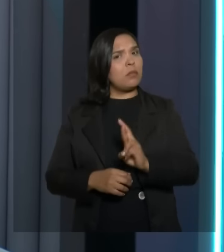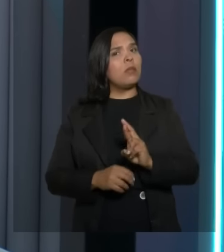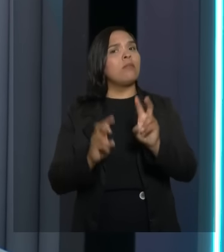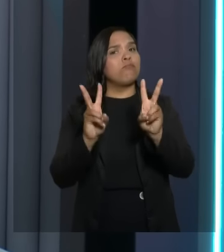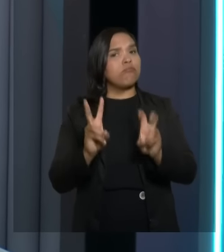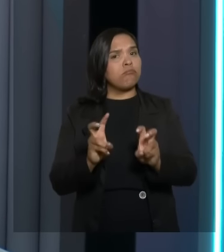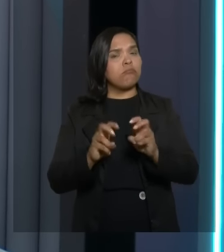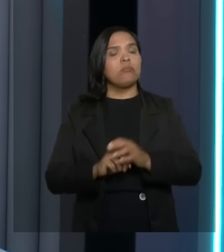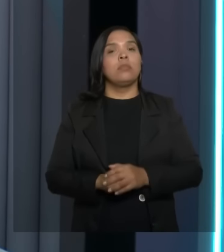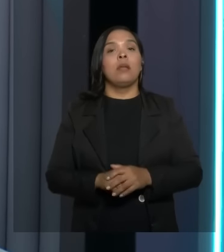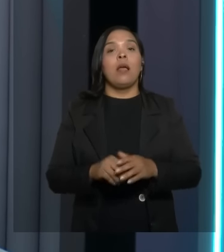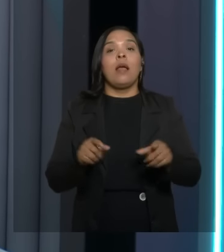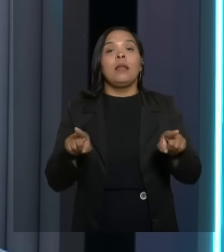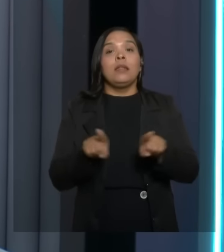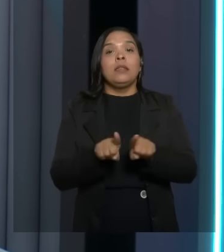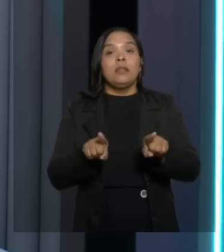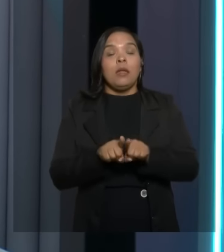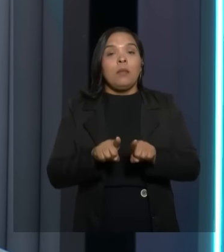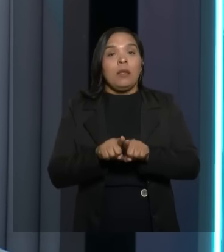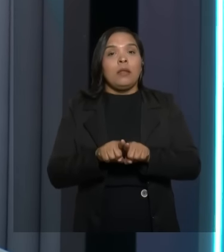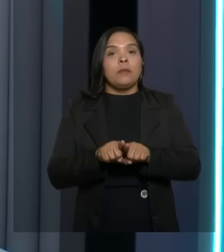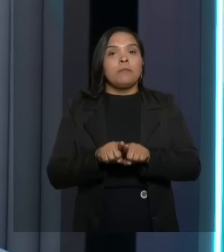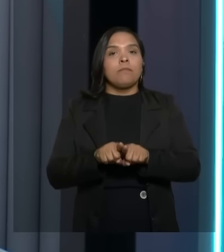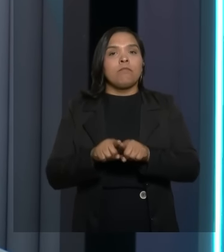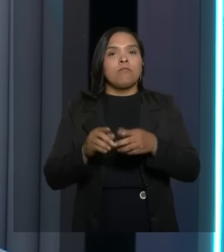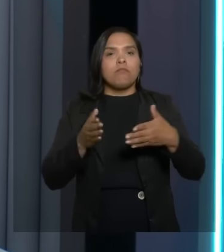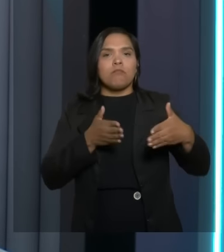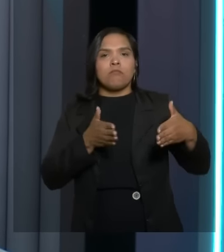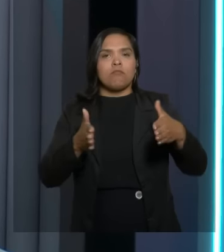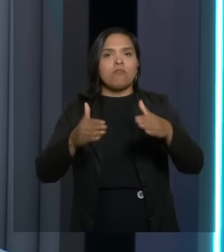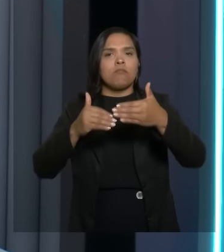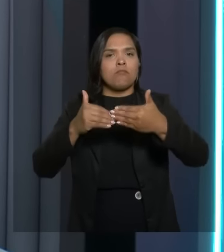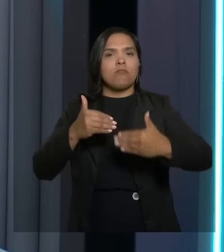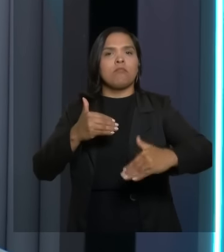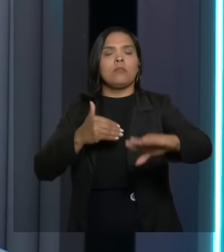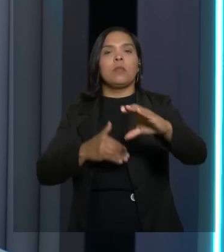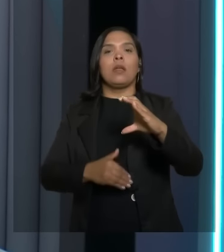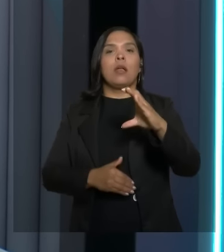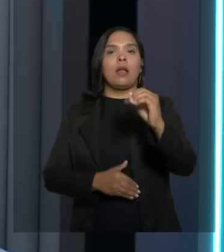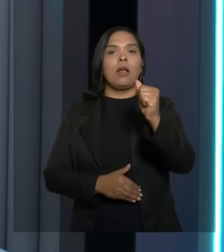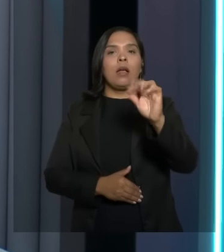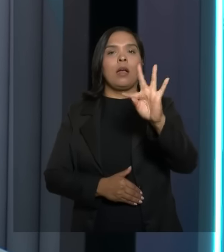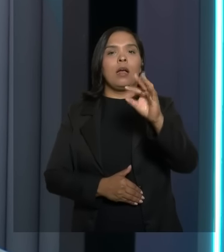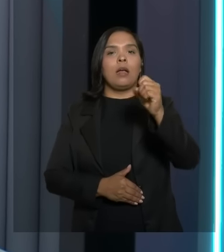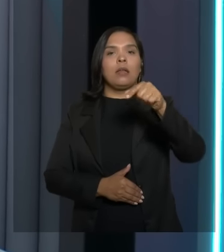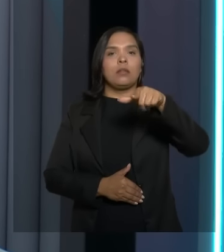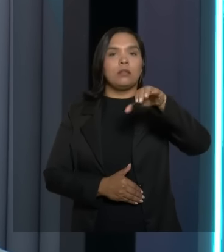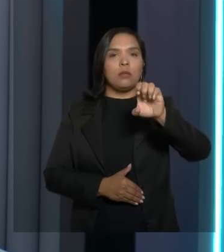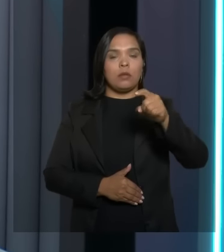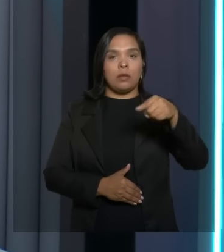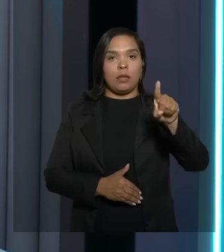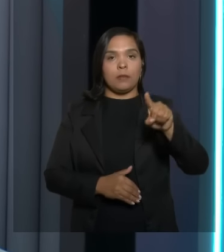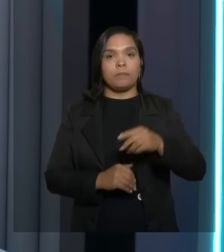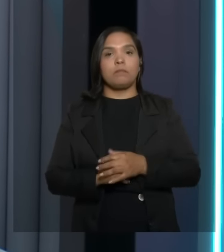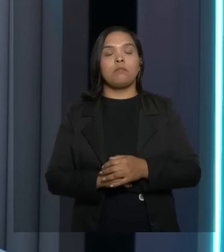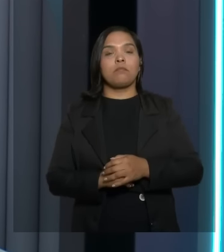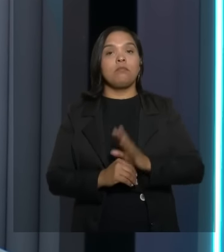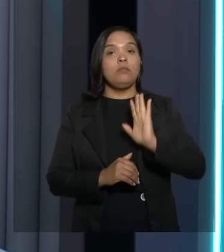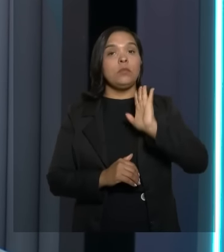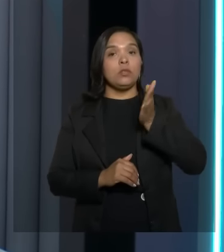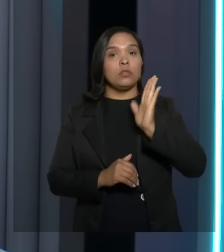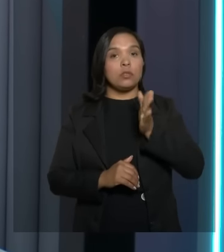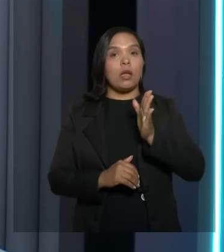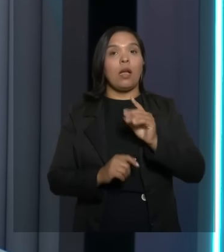Quanto à barragem do Catelé, a ordem de serviço já foi dada no último dia dois de setembro um